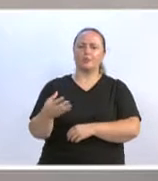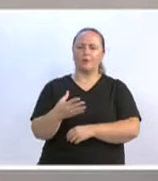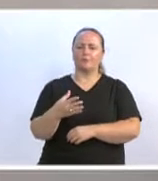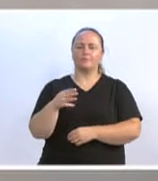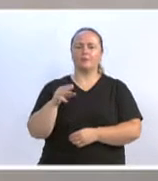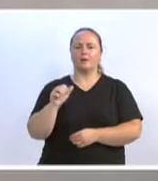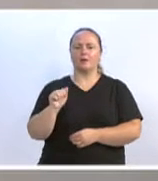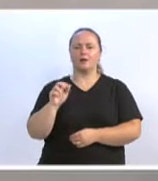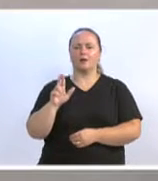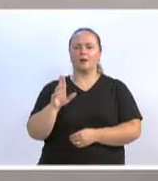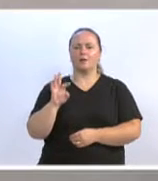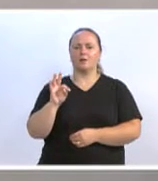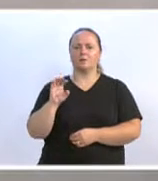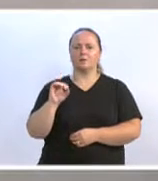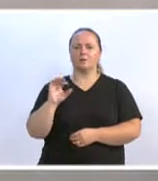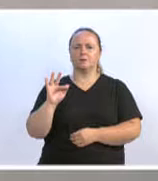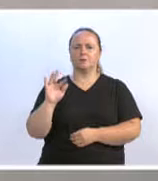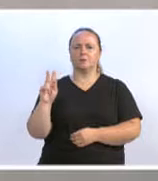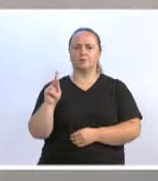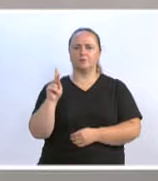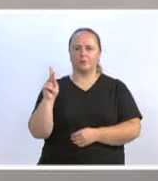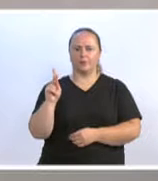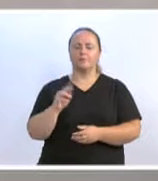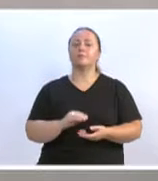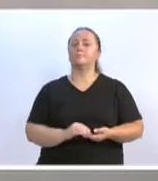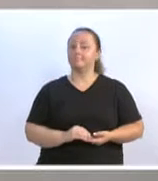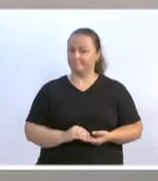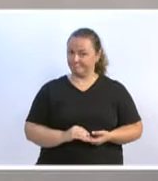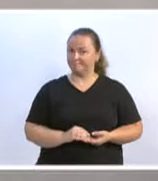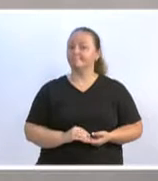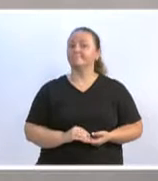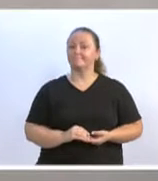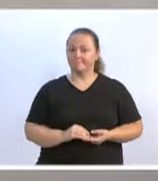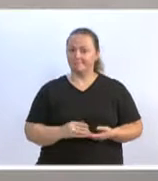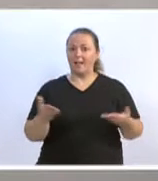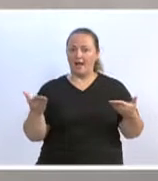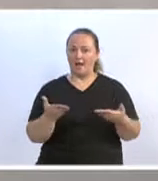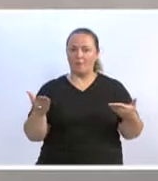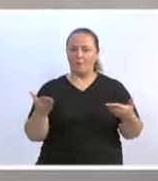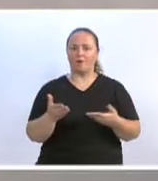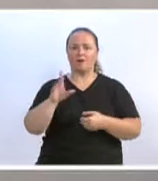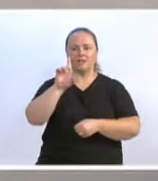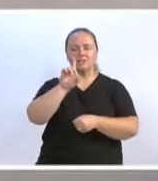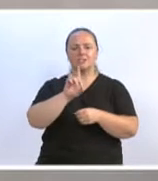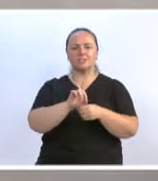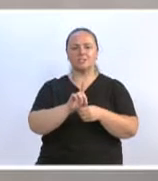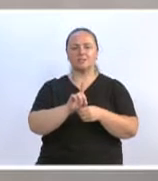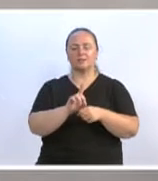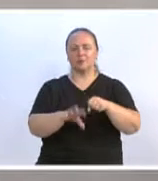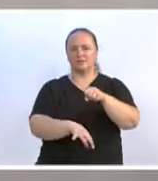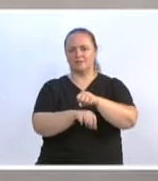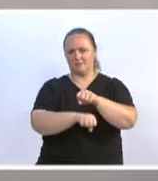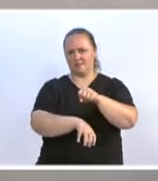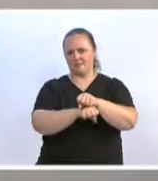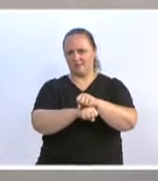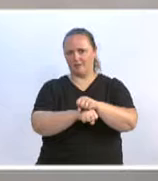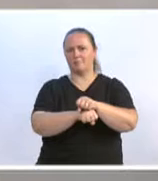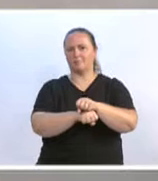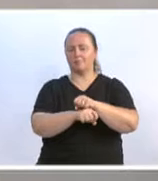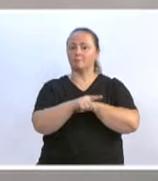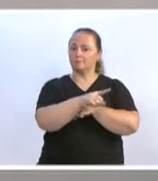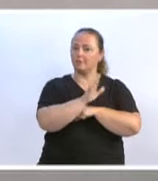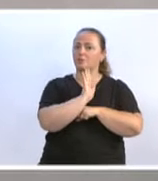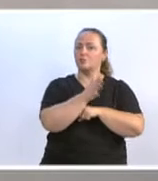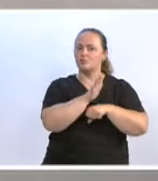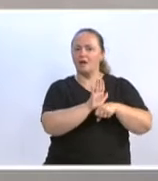que vai assumir esse desafio de presidir o CETERB. Marcelo, que já teve a oportunidade de contribuir